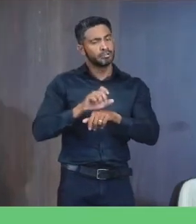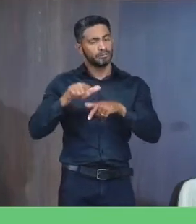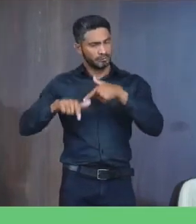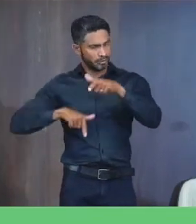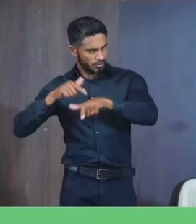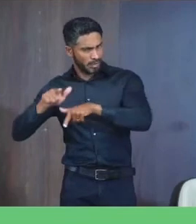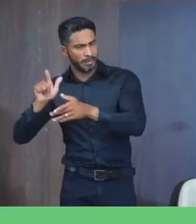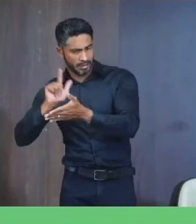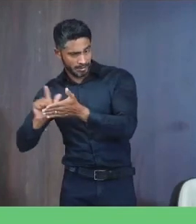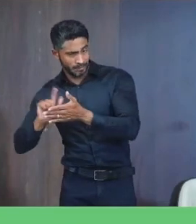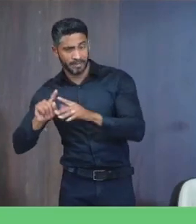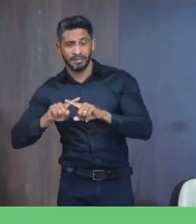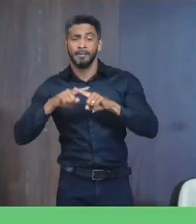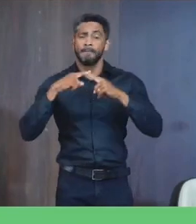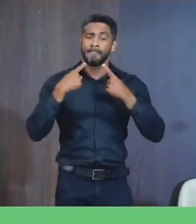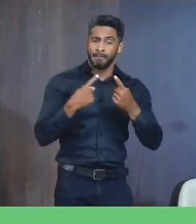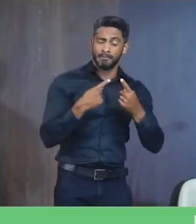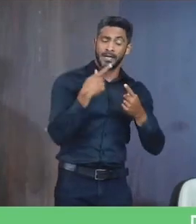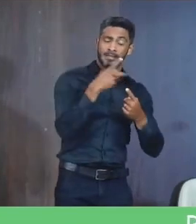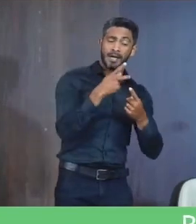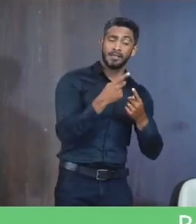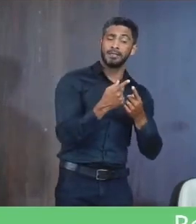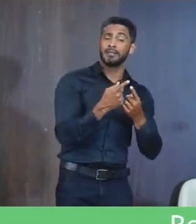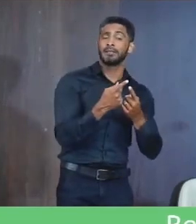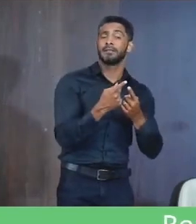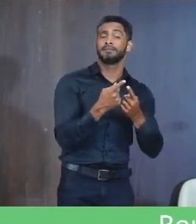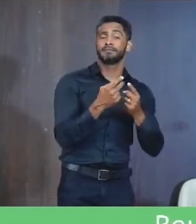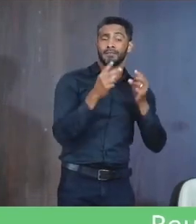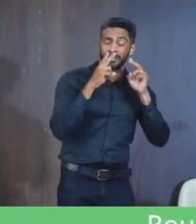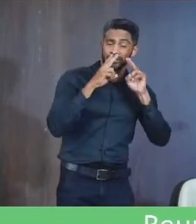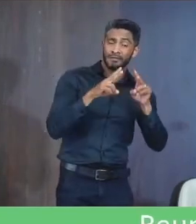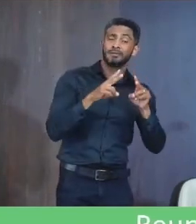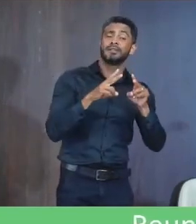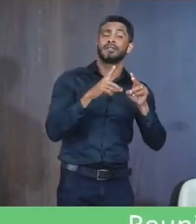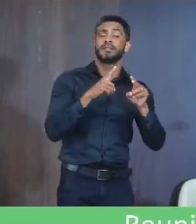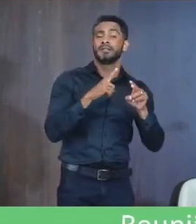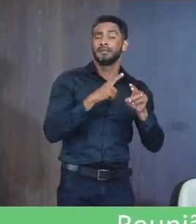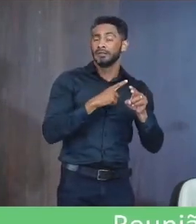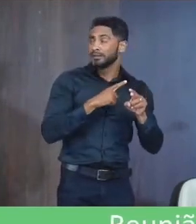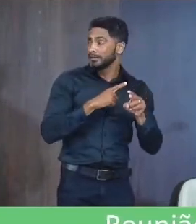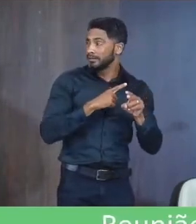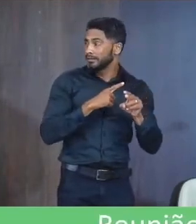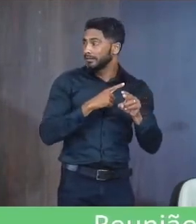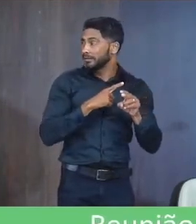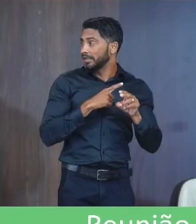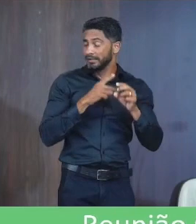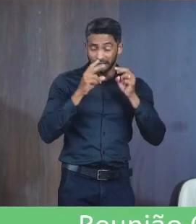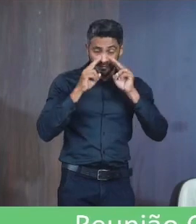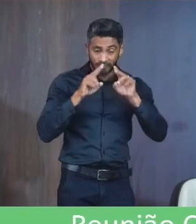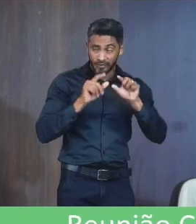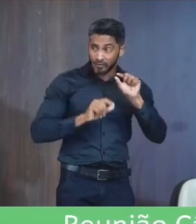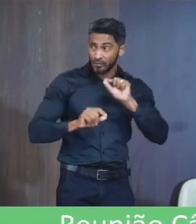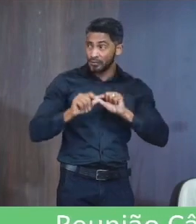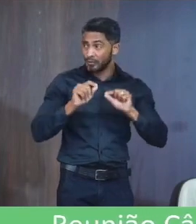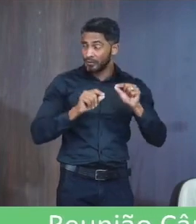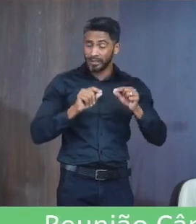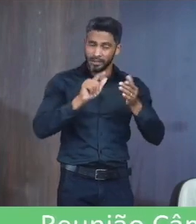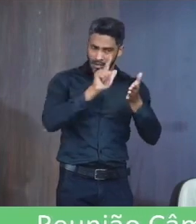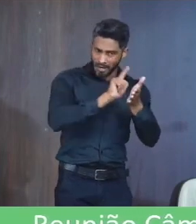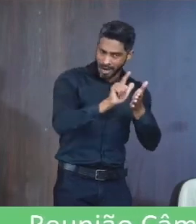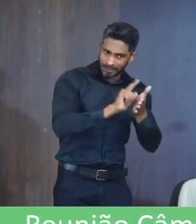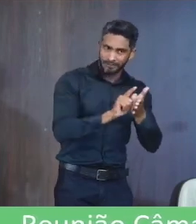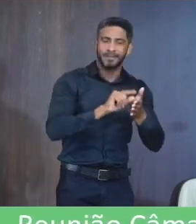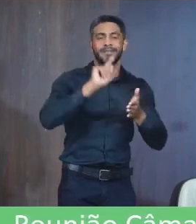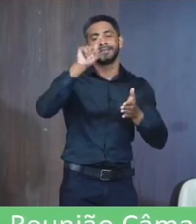trabalho de limpeza Porém Ali é caminho meu A gente passa sempre ali É caminho de Islano também E a gente tem visto ali Faz a limpeza